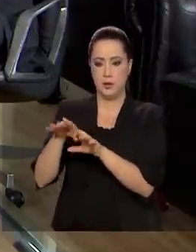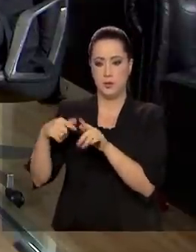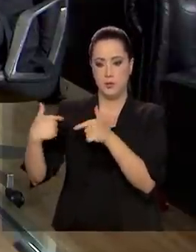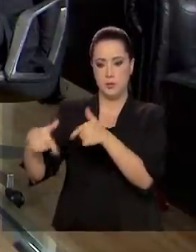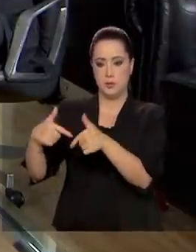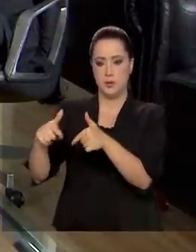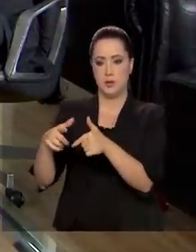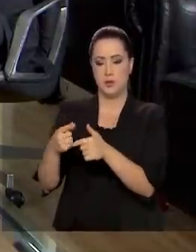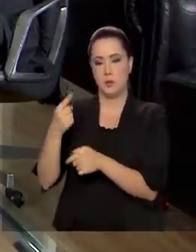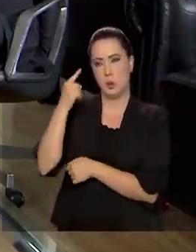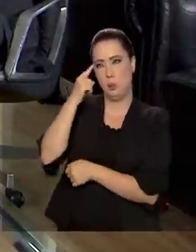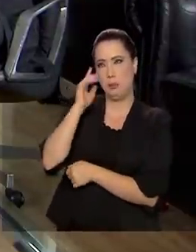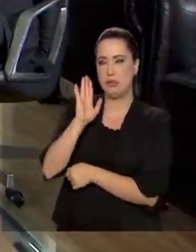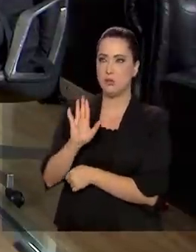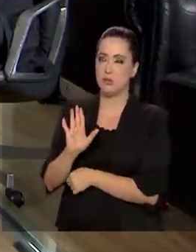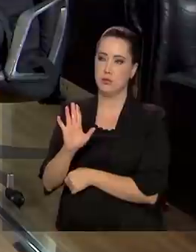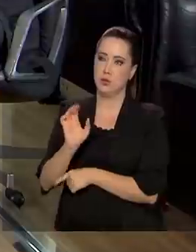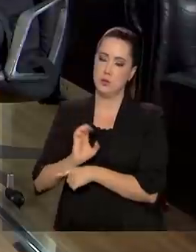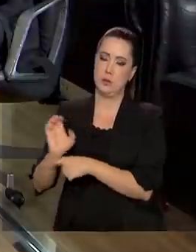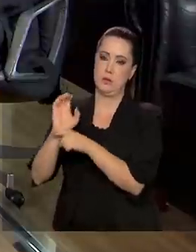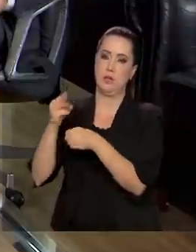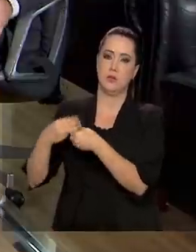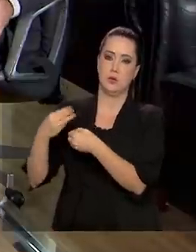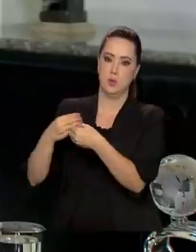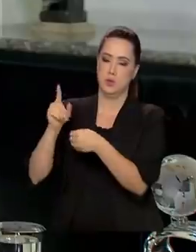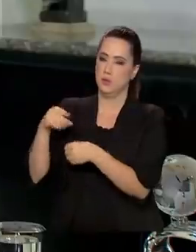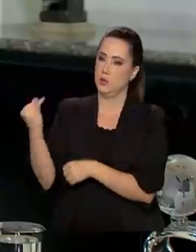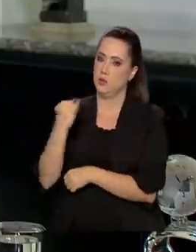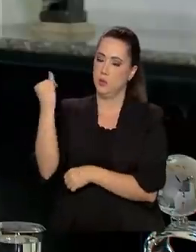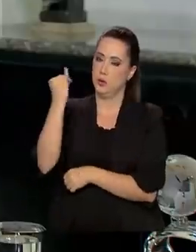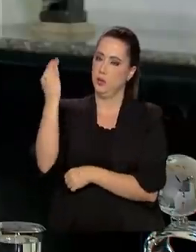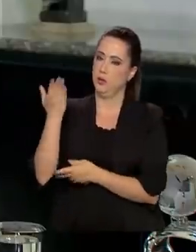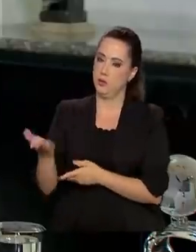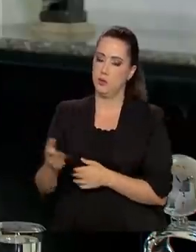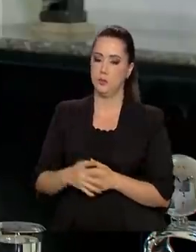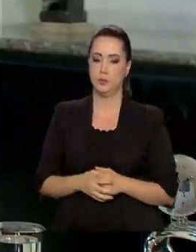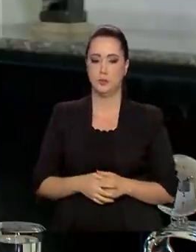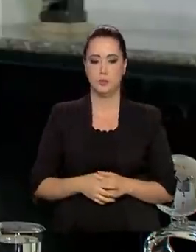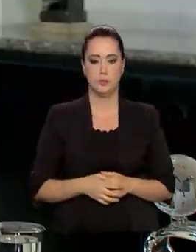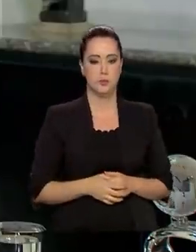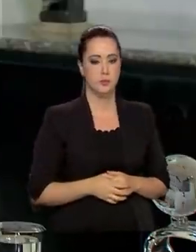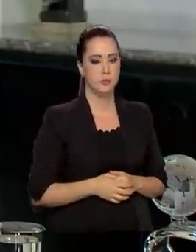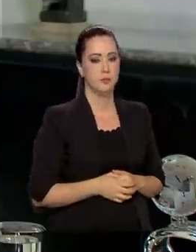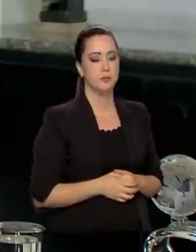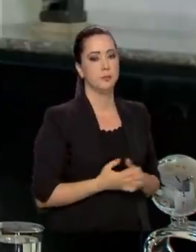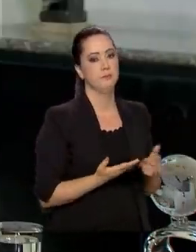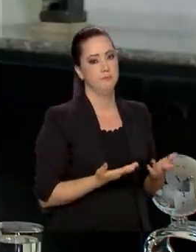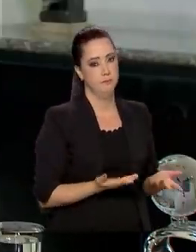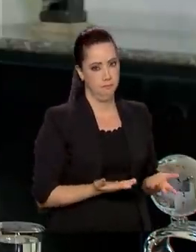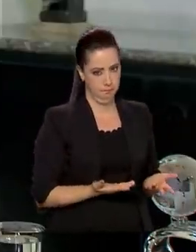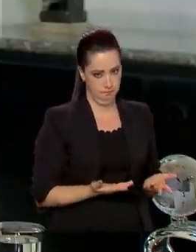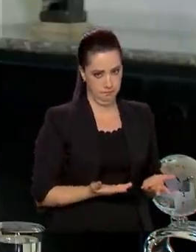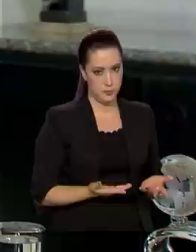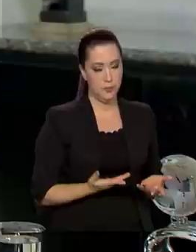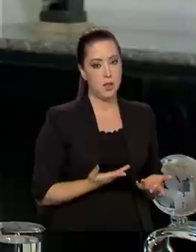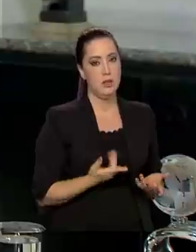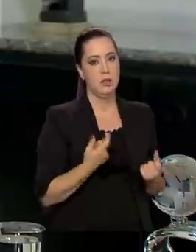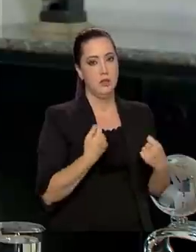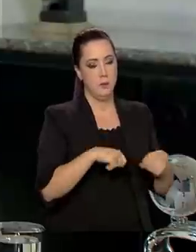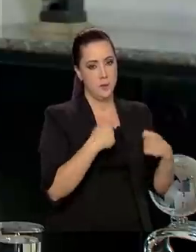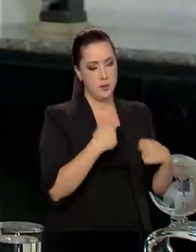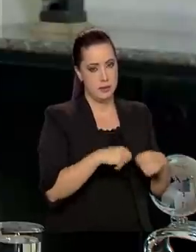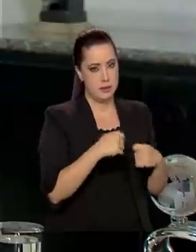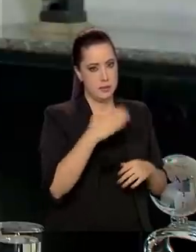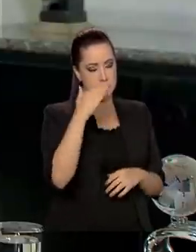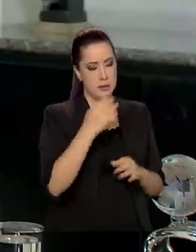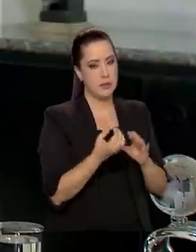em prática? Penso que os estados e municípios são centrais nesse processo. Sim. E aí volta a compreensão da Constituição do